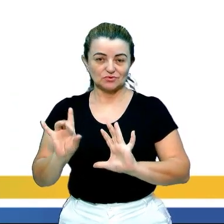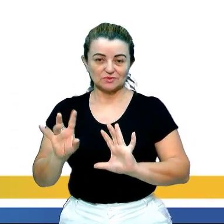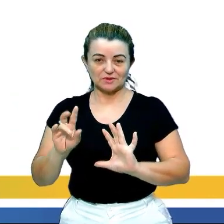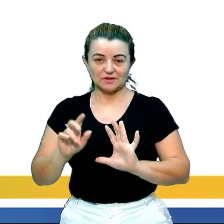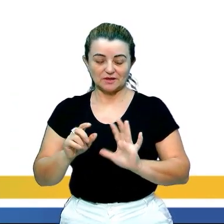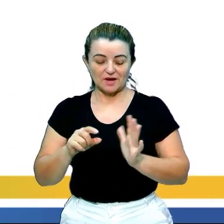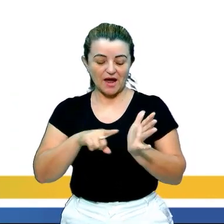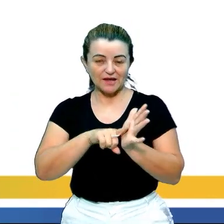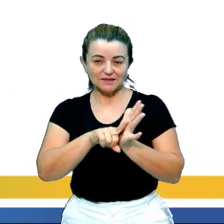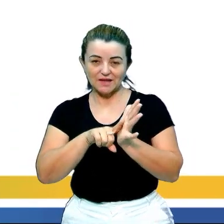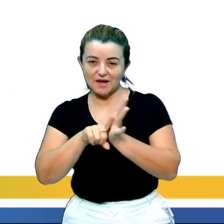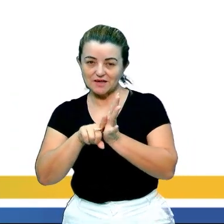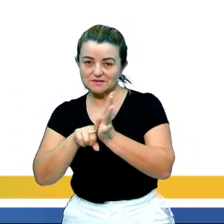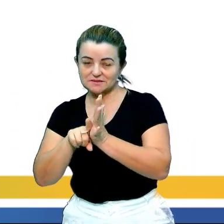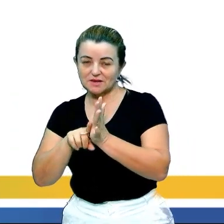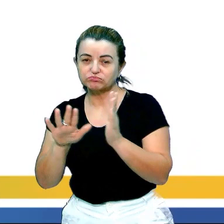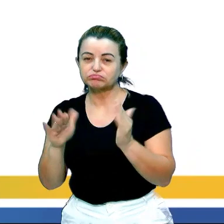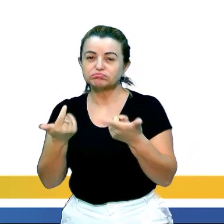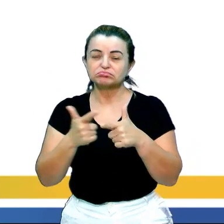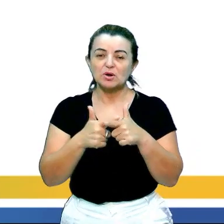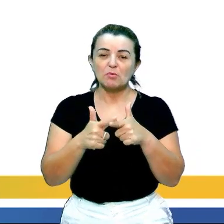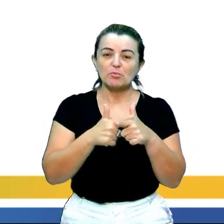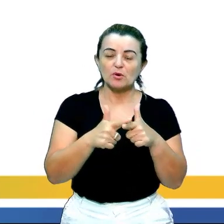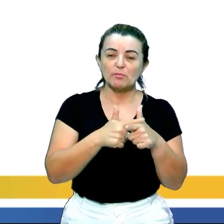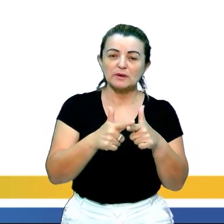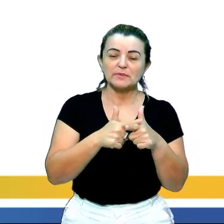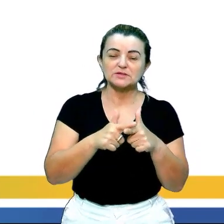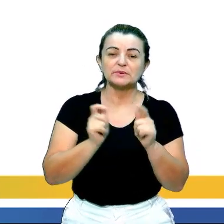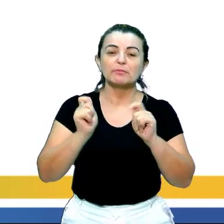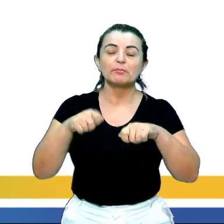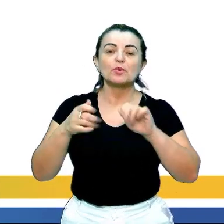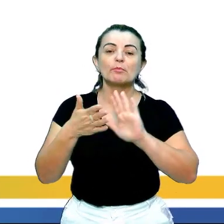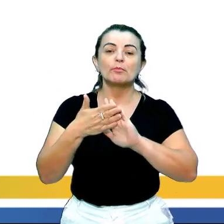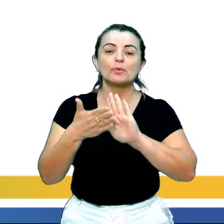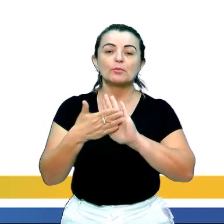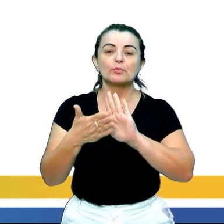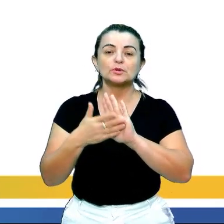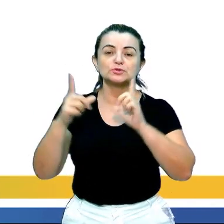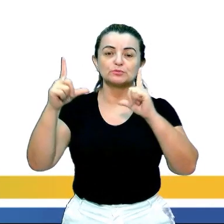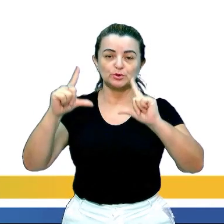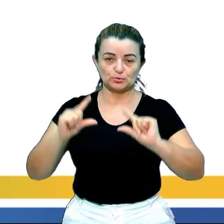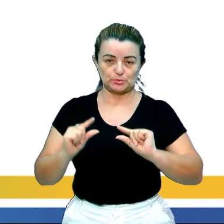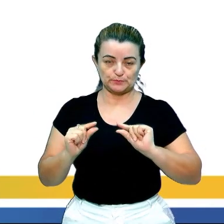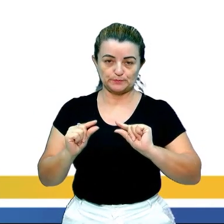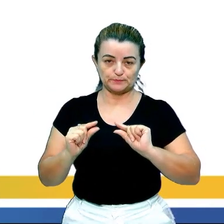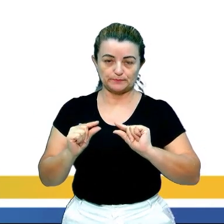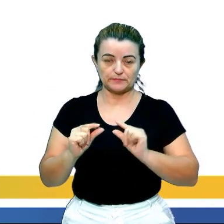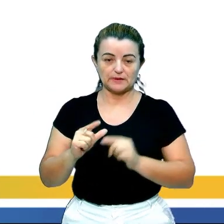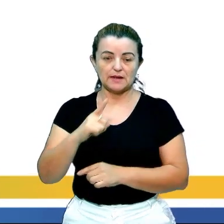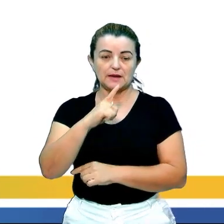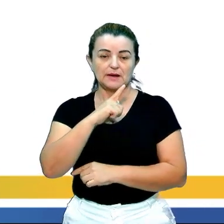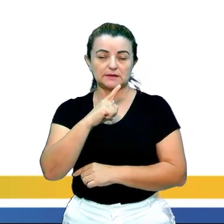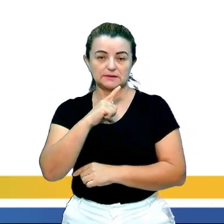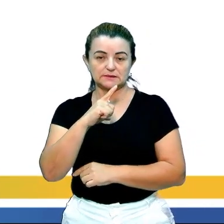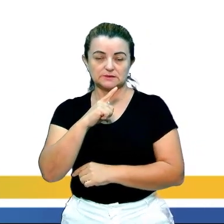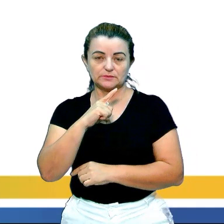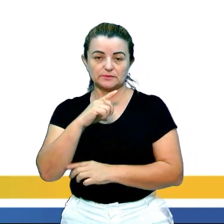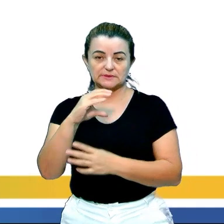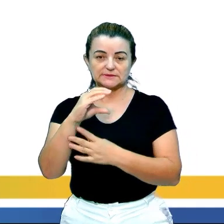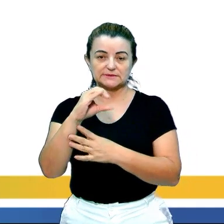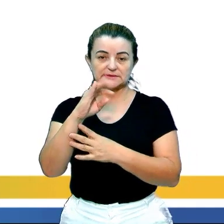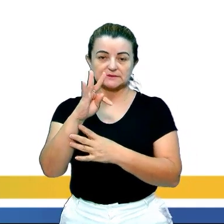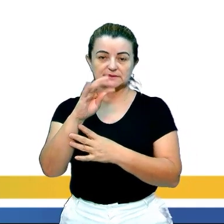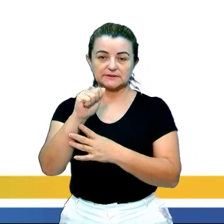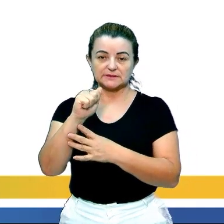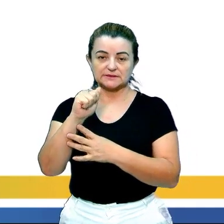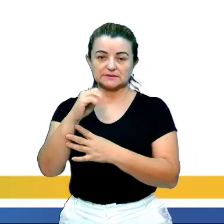a problemática para propor medidas capazes de minimizá-las. E aí nós temos aqui a citação, que é uma